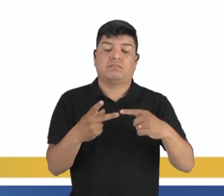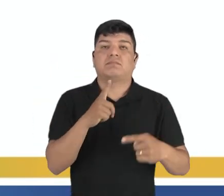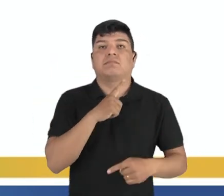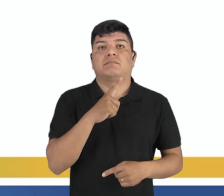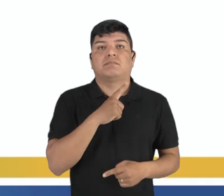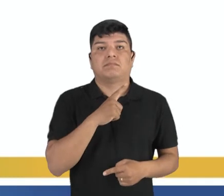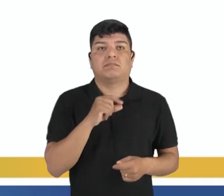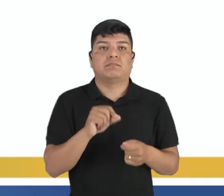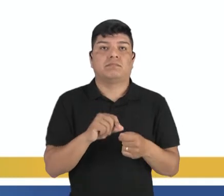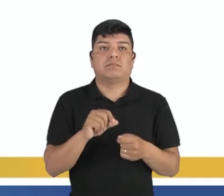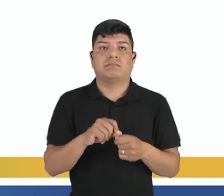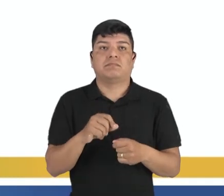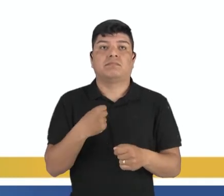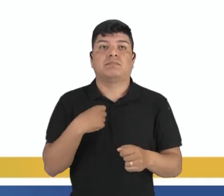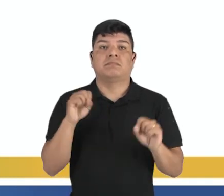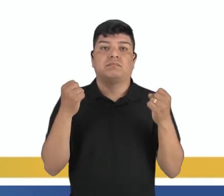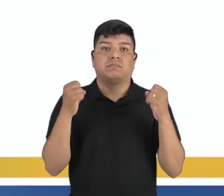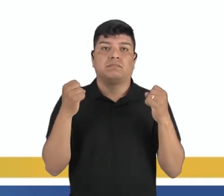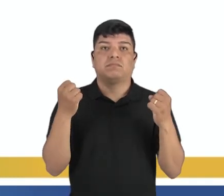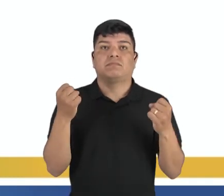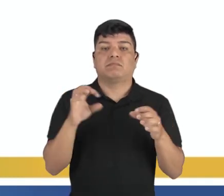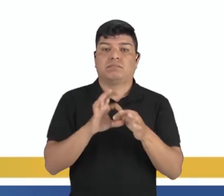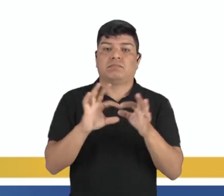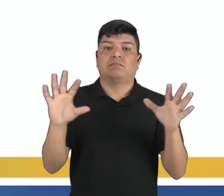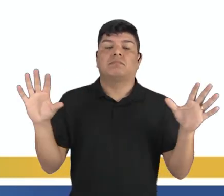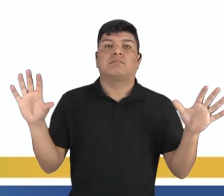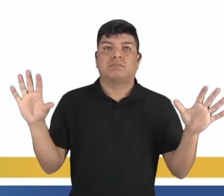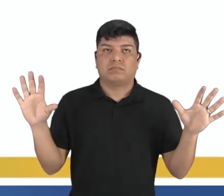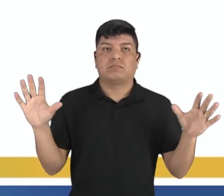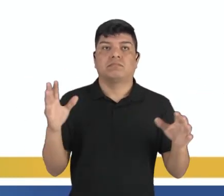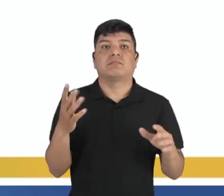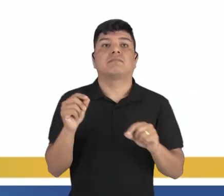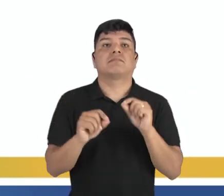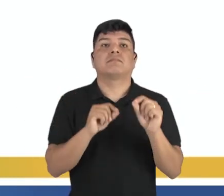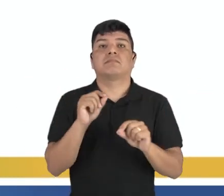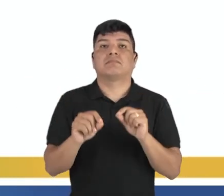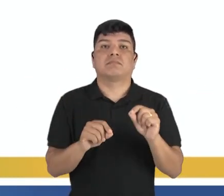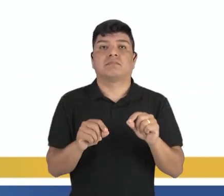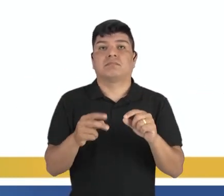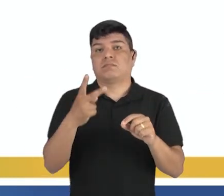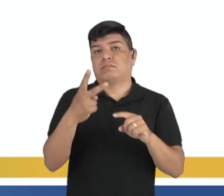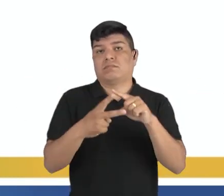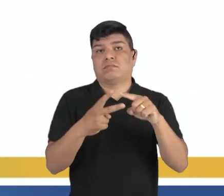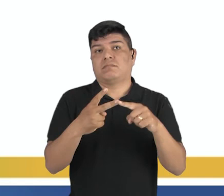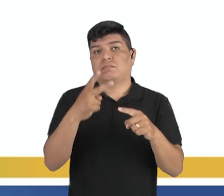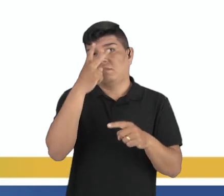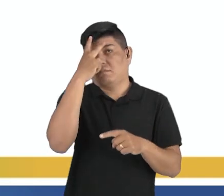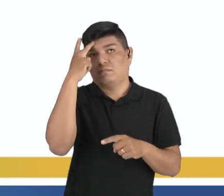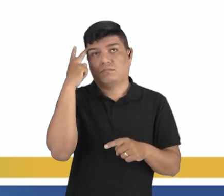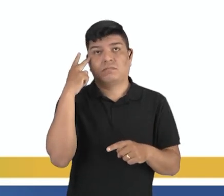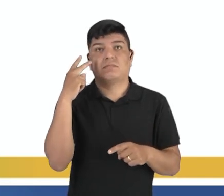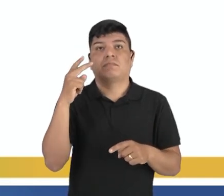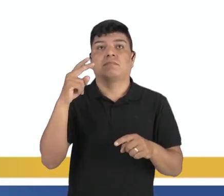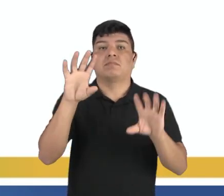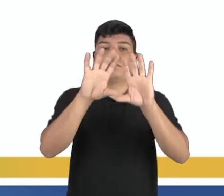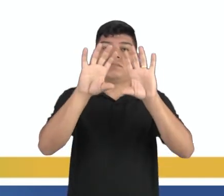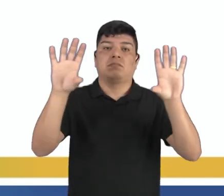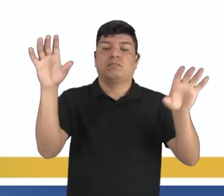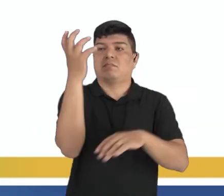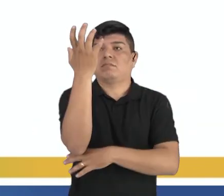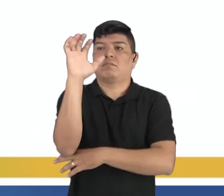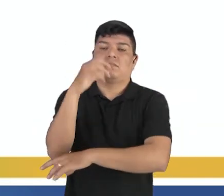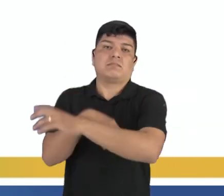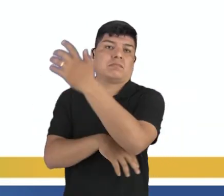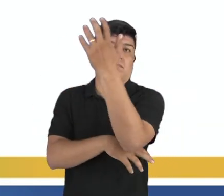fazendo um tipo de exercício ali ao ar livre. Praticamente, é somente os personagens em contato com o solo e a natureza. Que